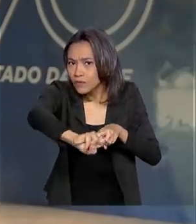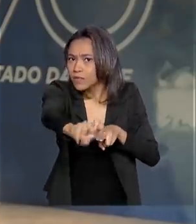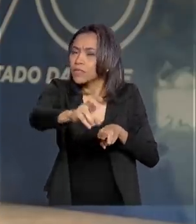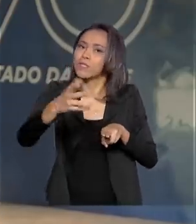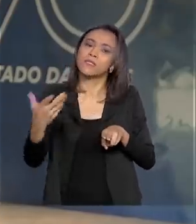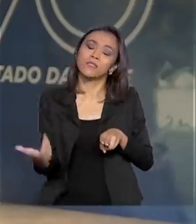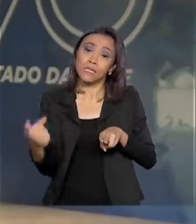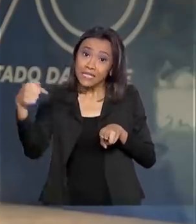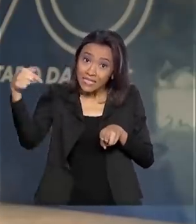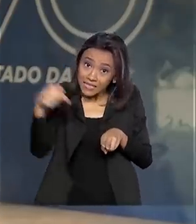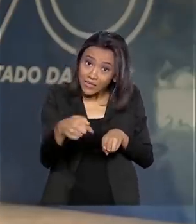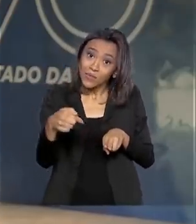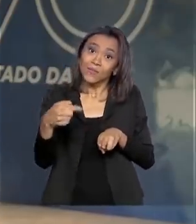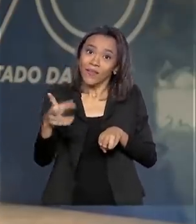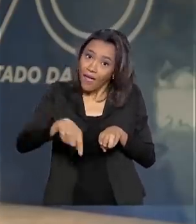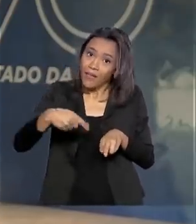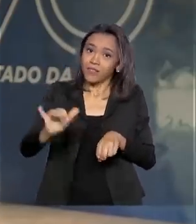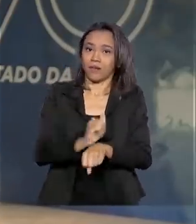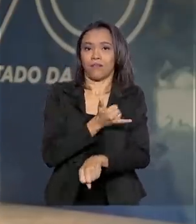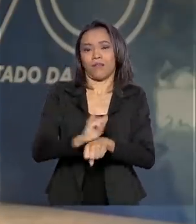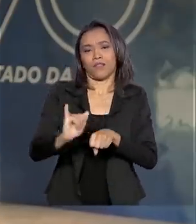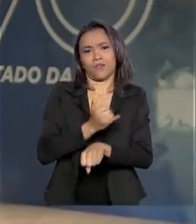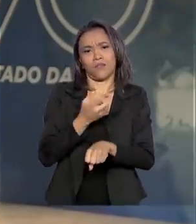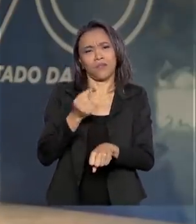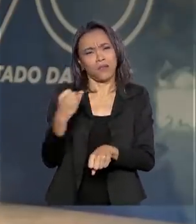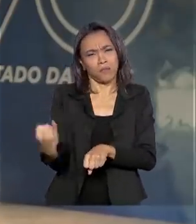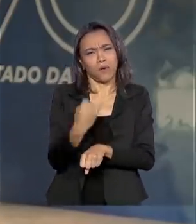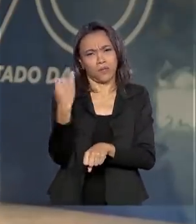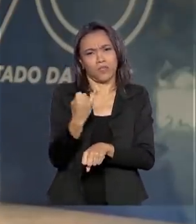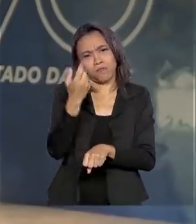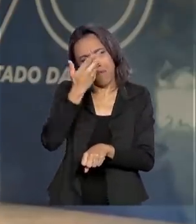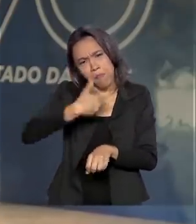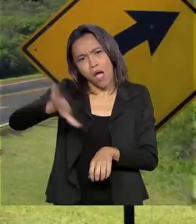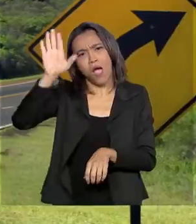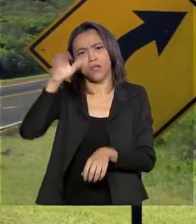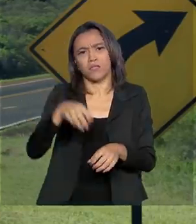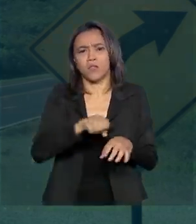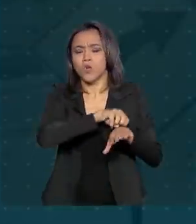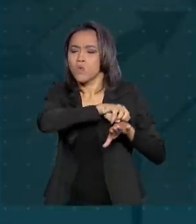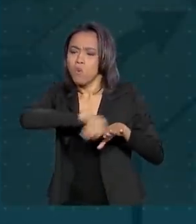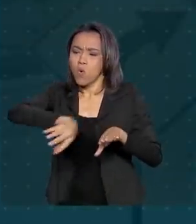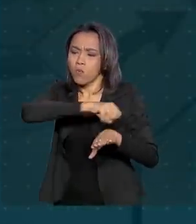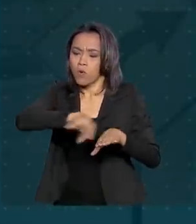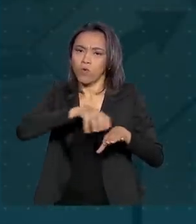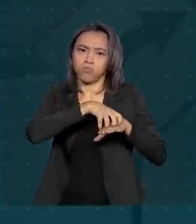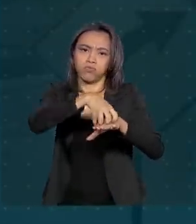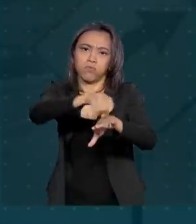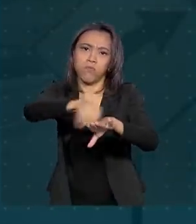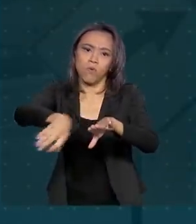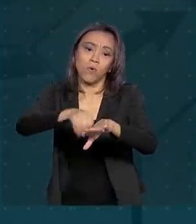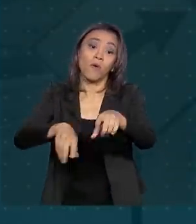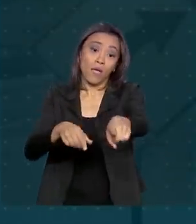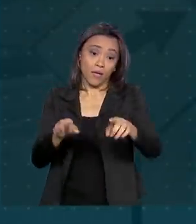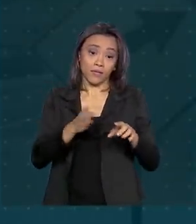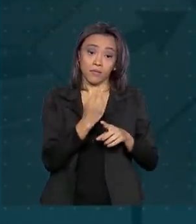consideradas estratégicas para ampliar o escoamento da produção. Entre elas estão as BR